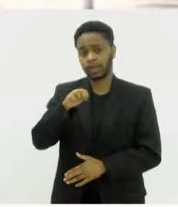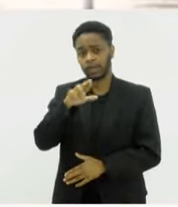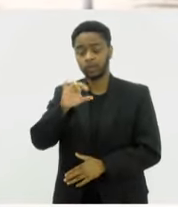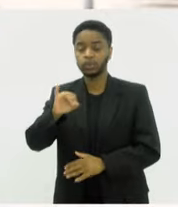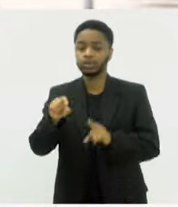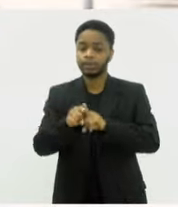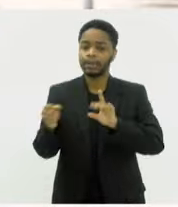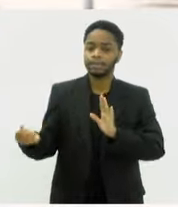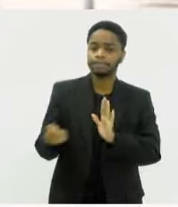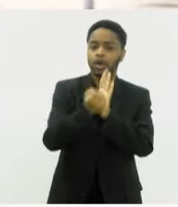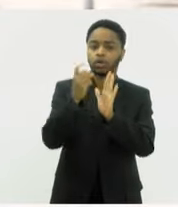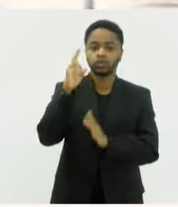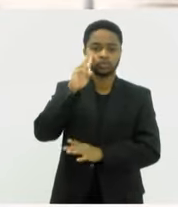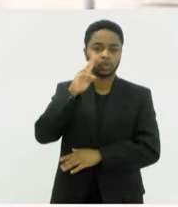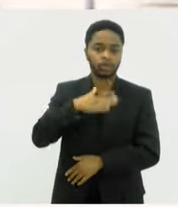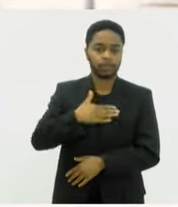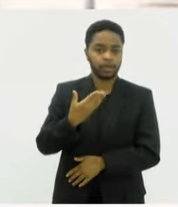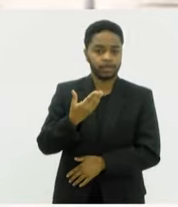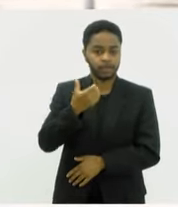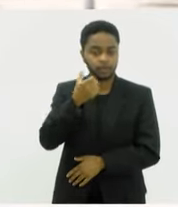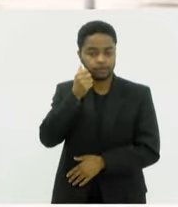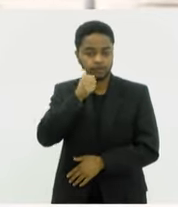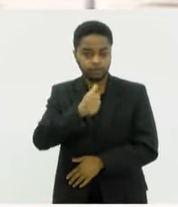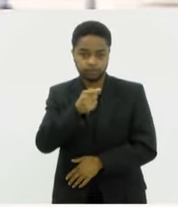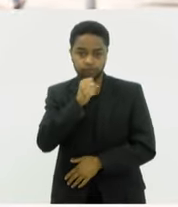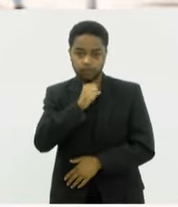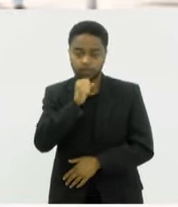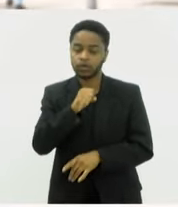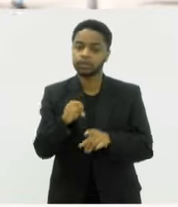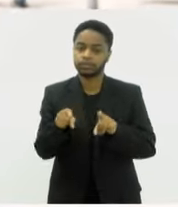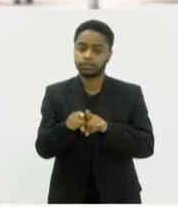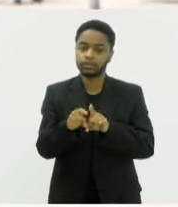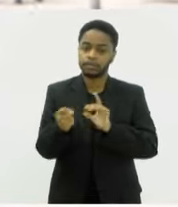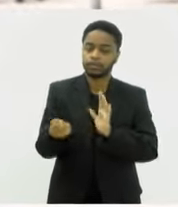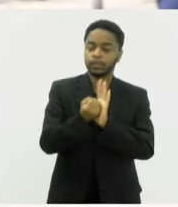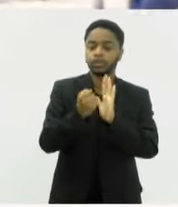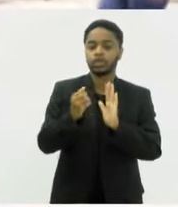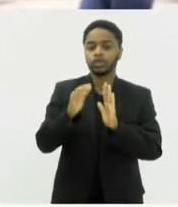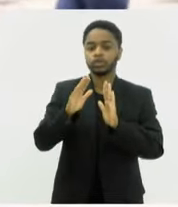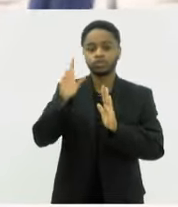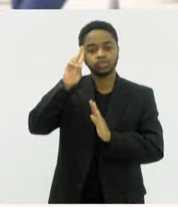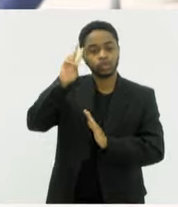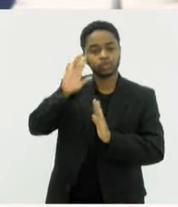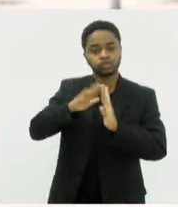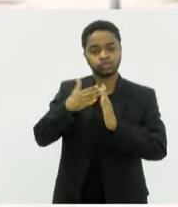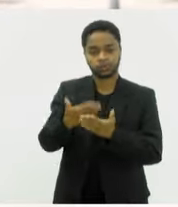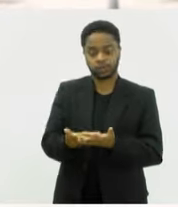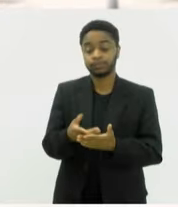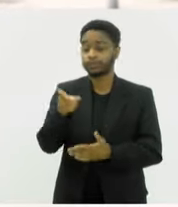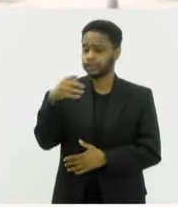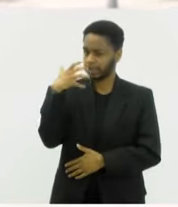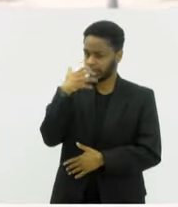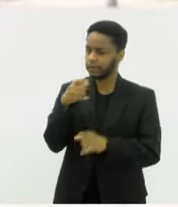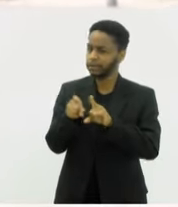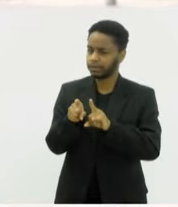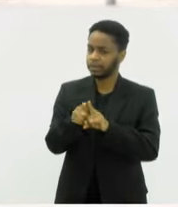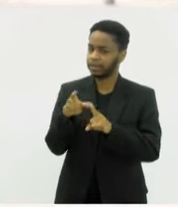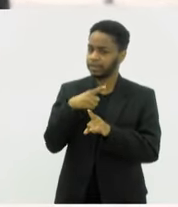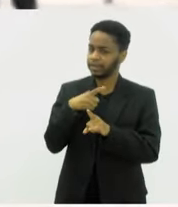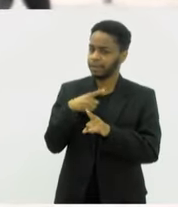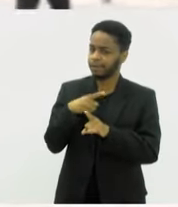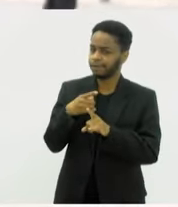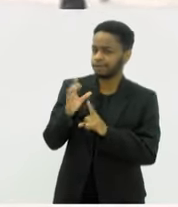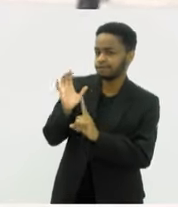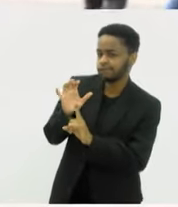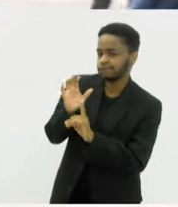história dela aí, do Império Serrano também. André, você também é cantor. Teve aquele empurrãozinho da sua avó, Dona